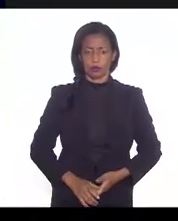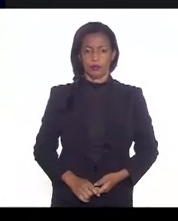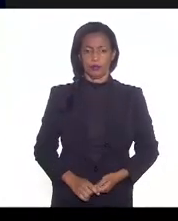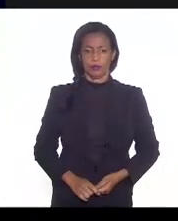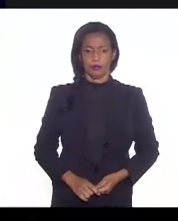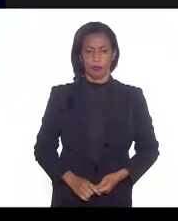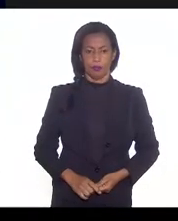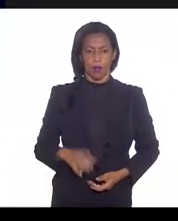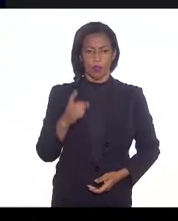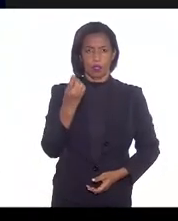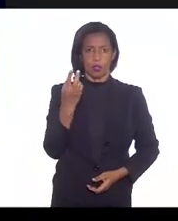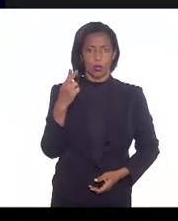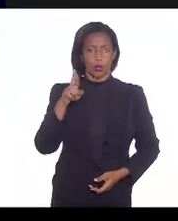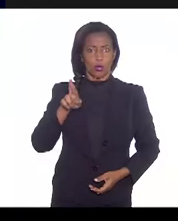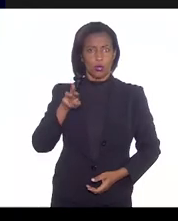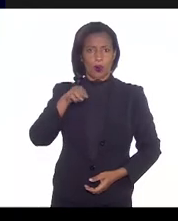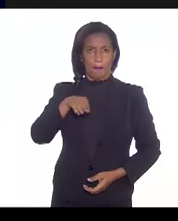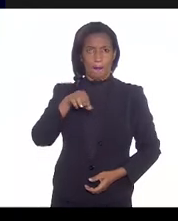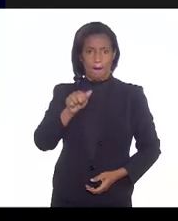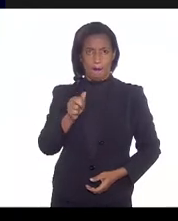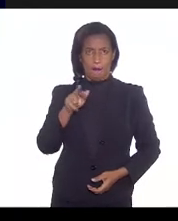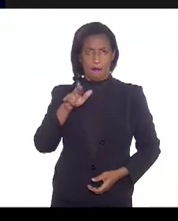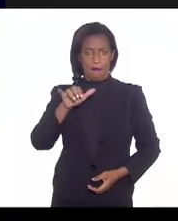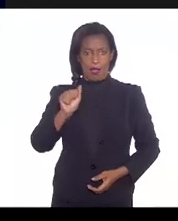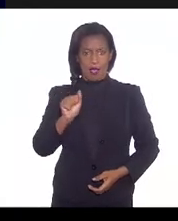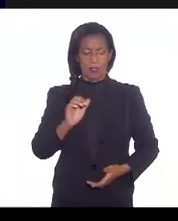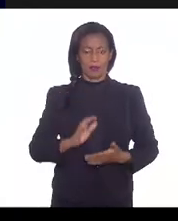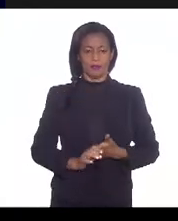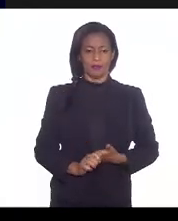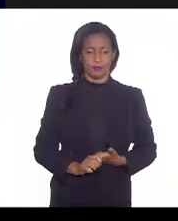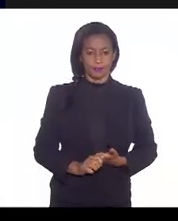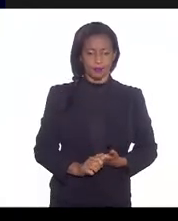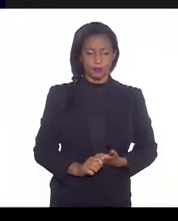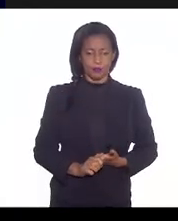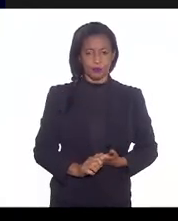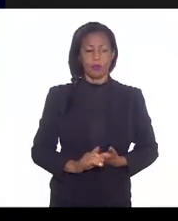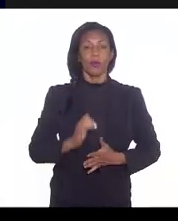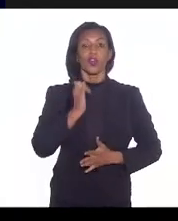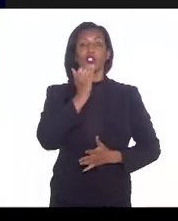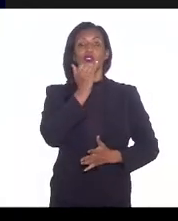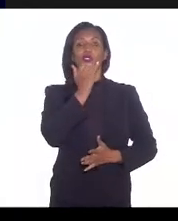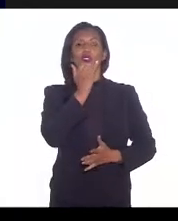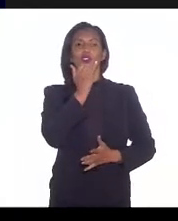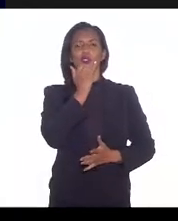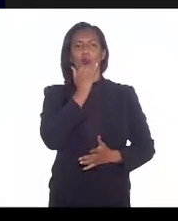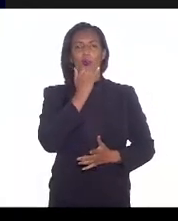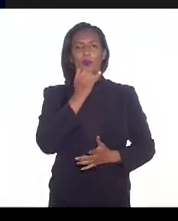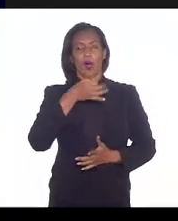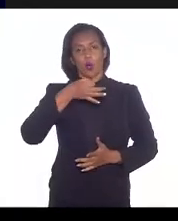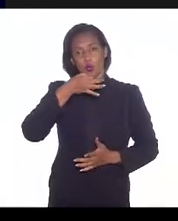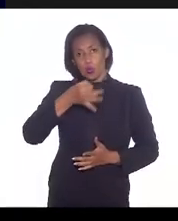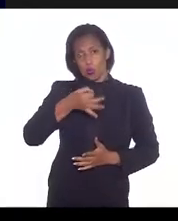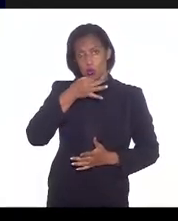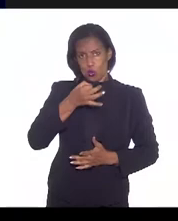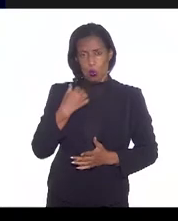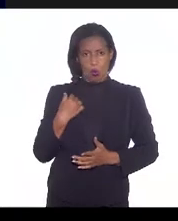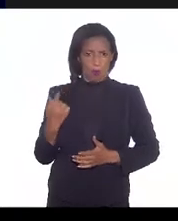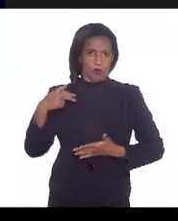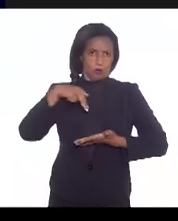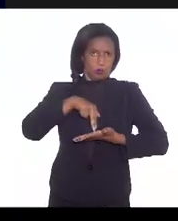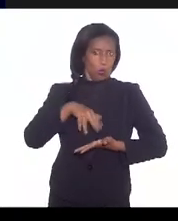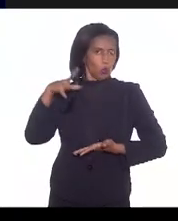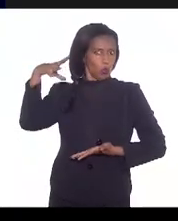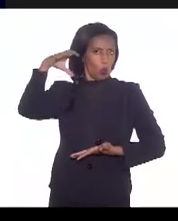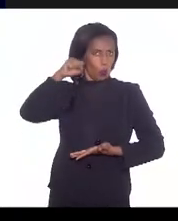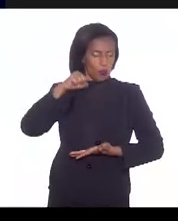Doutora Márcia Lustosa. Só um minutinho que eu estava com o microfone mutado, mas eu estou aqui sim, eu estou